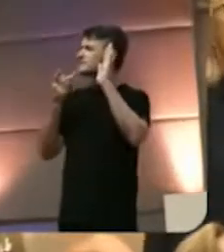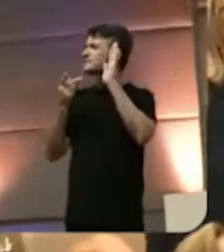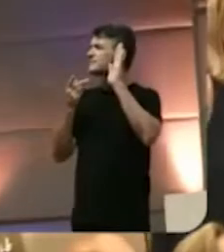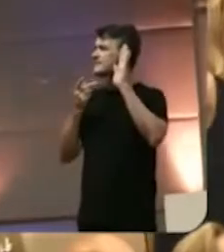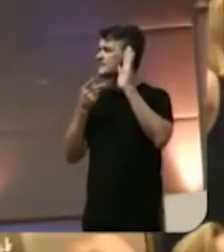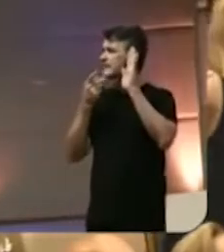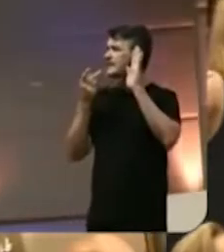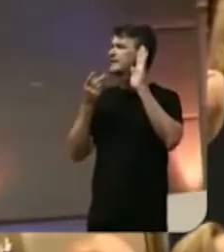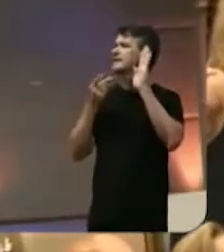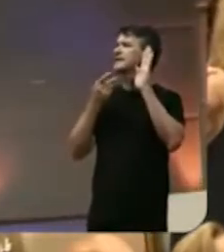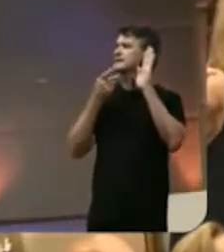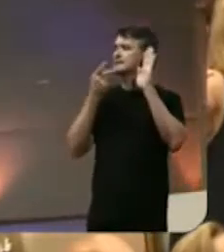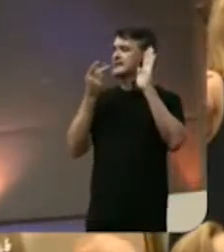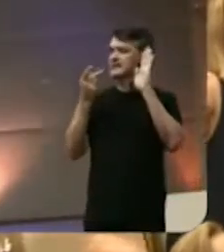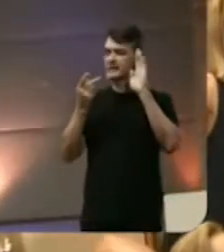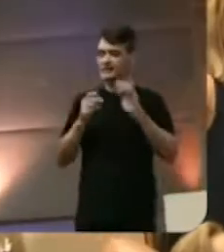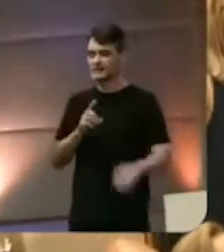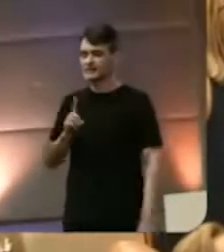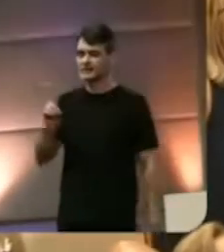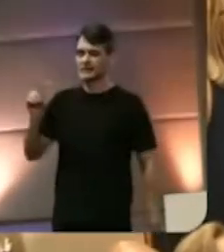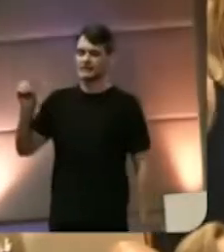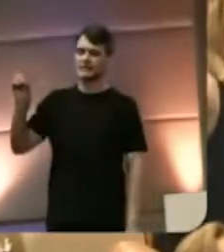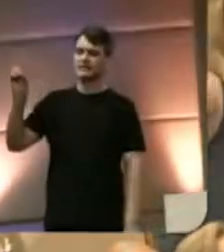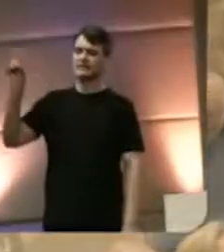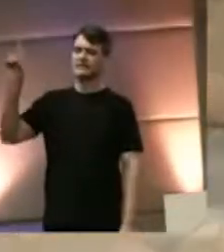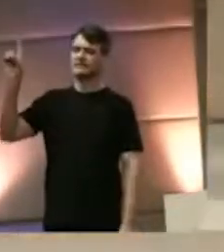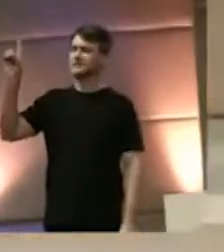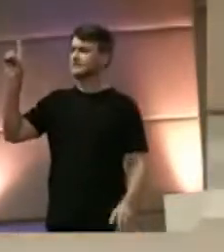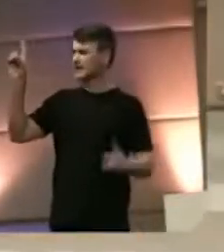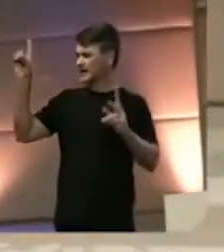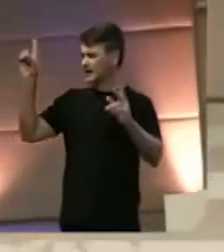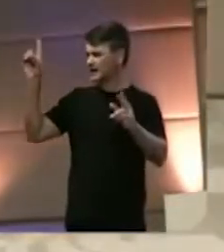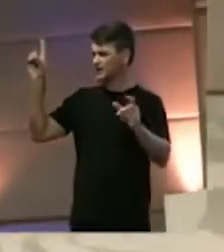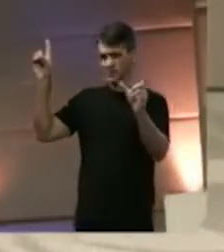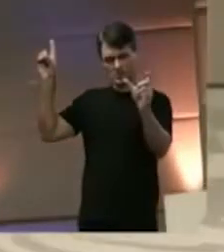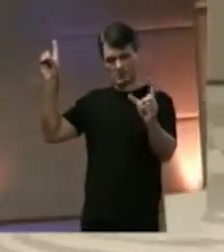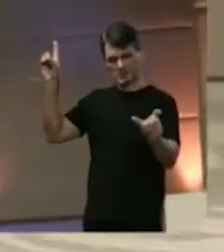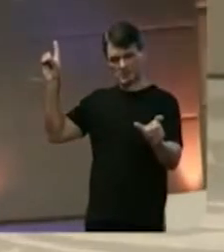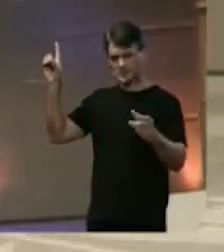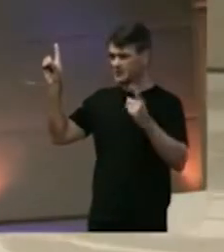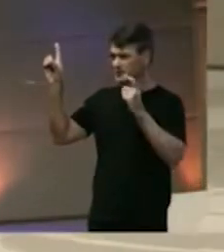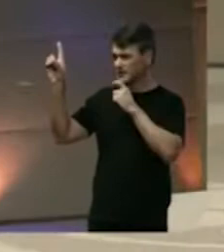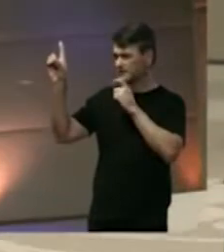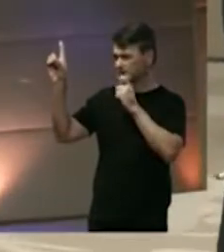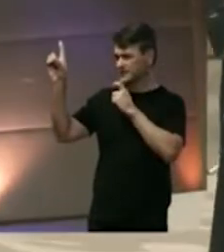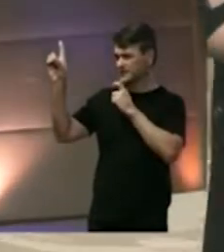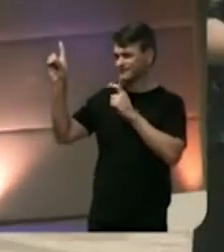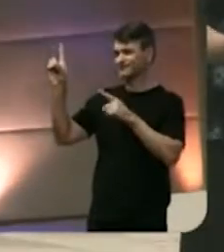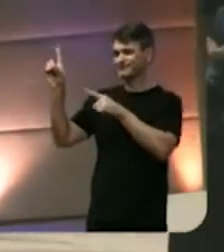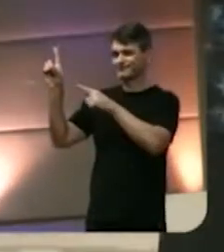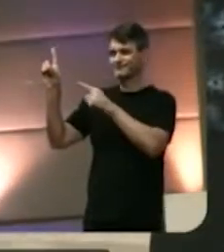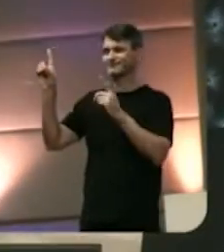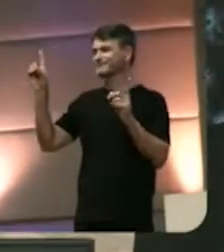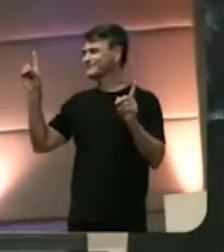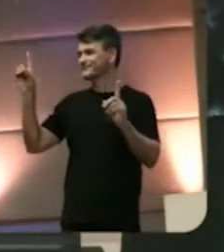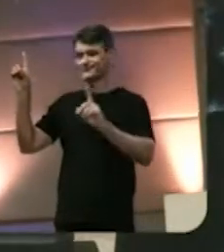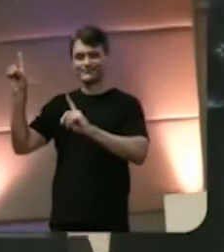de promessas, Deus que não é homem pra